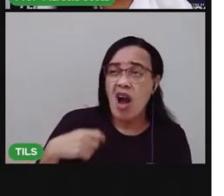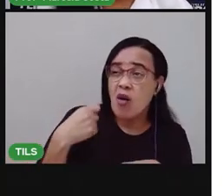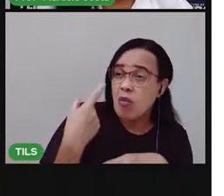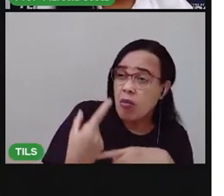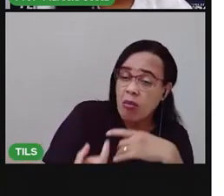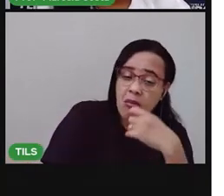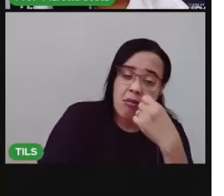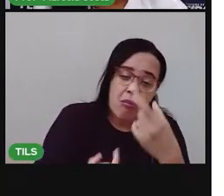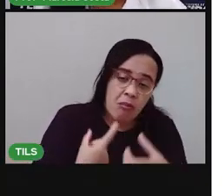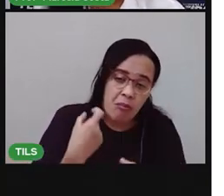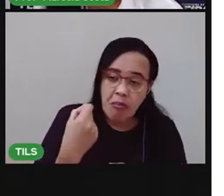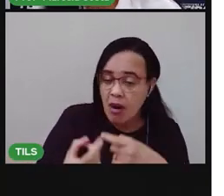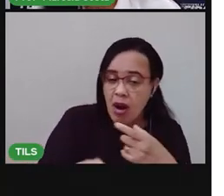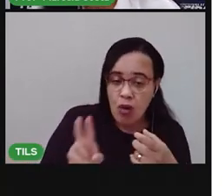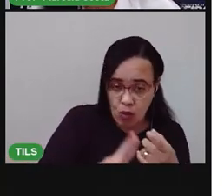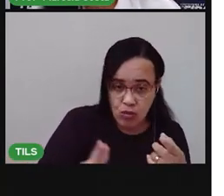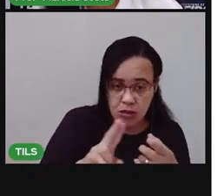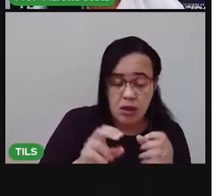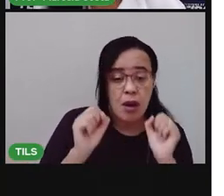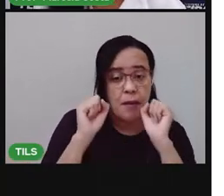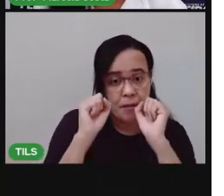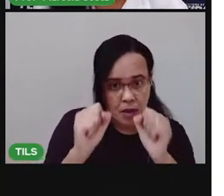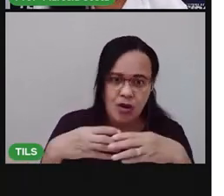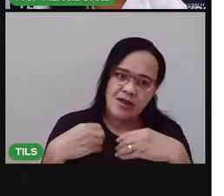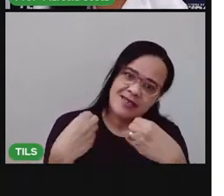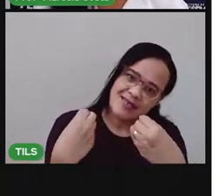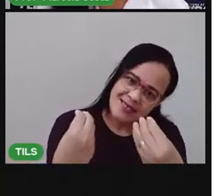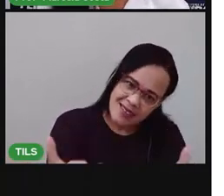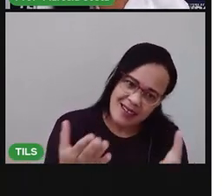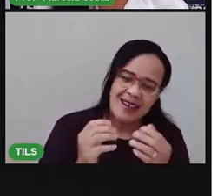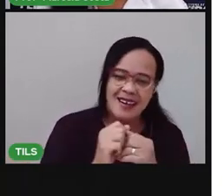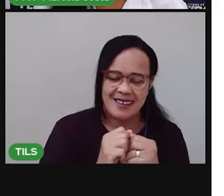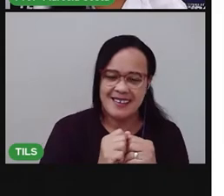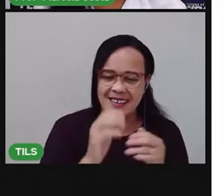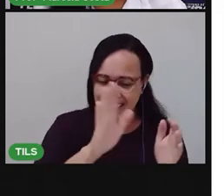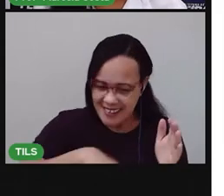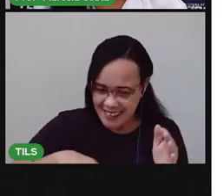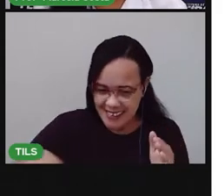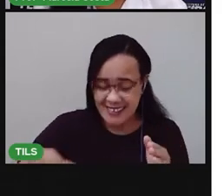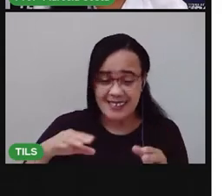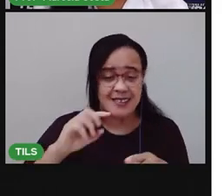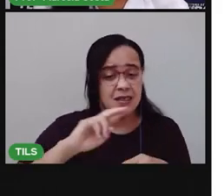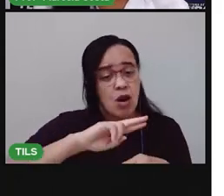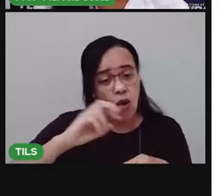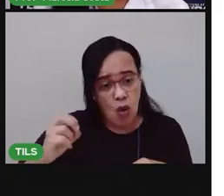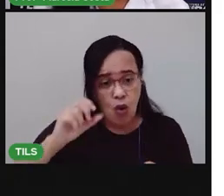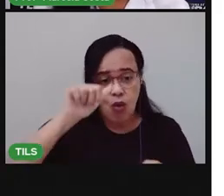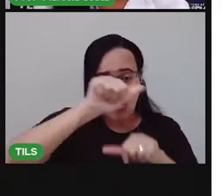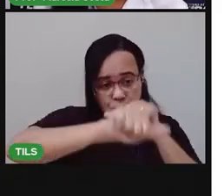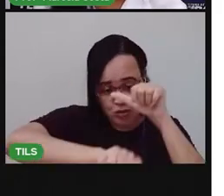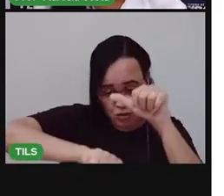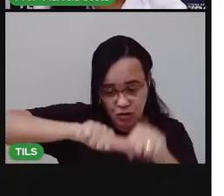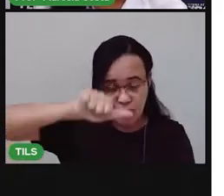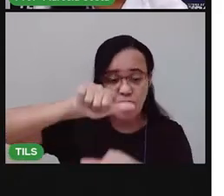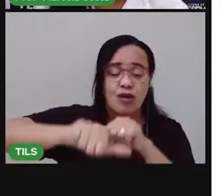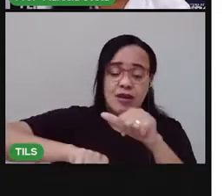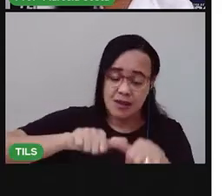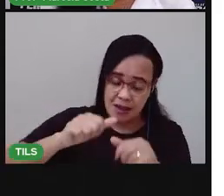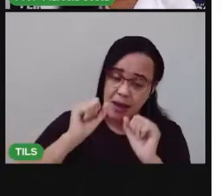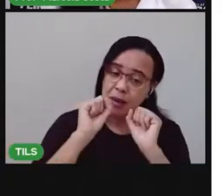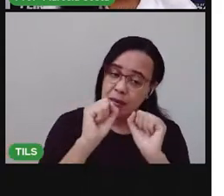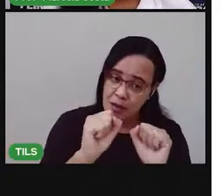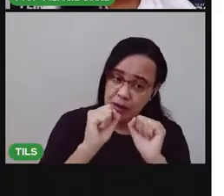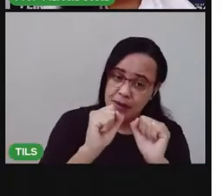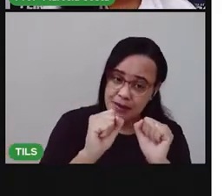você pode doar pra uma criança que não tem. Ou você também pode trocar de brinquedo, já que você não usa esse.